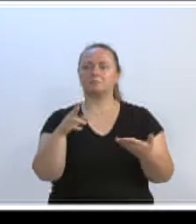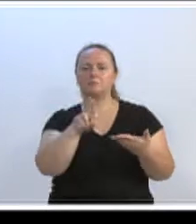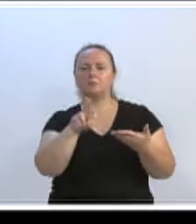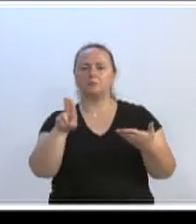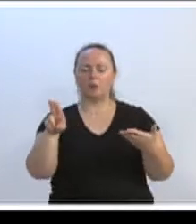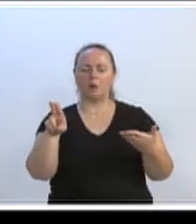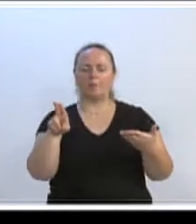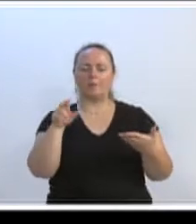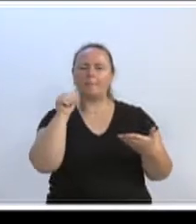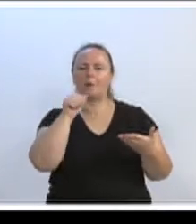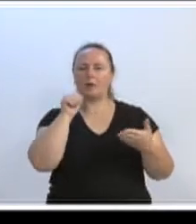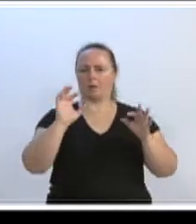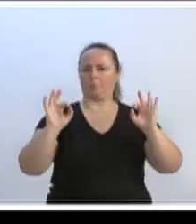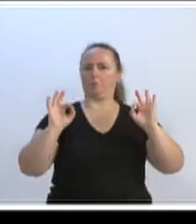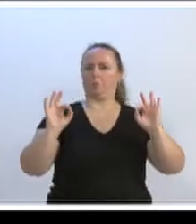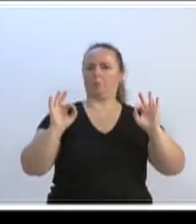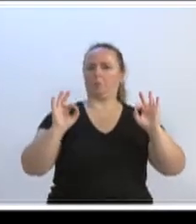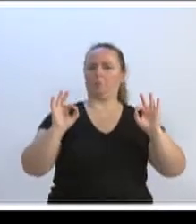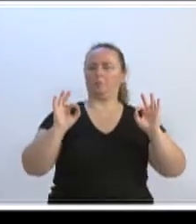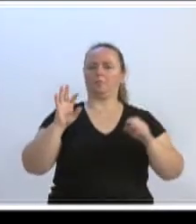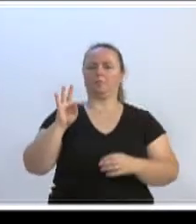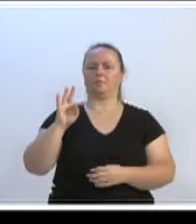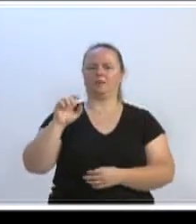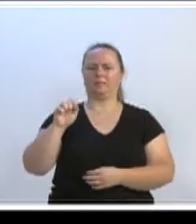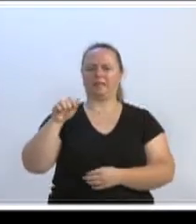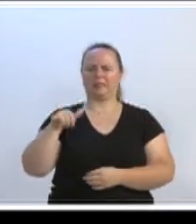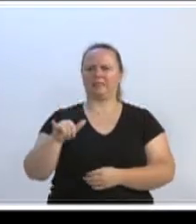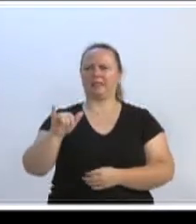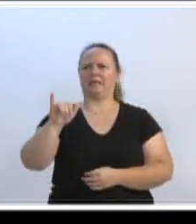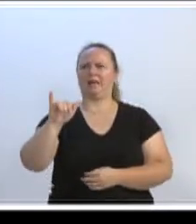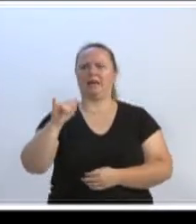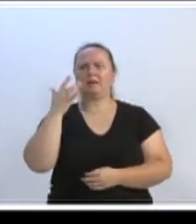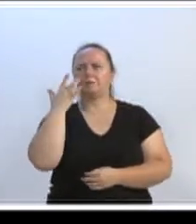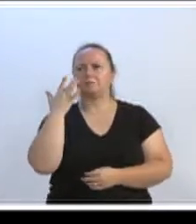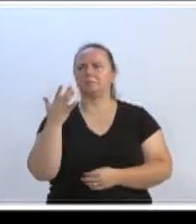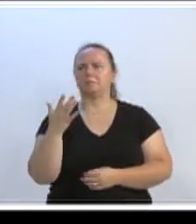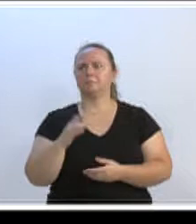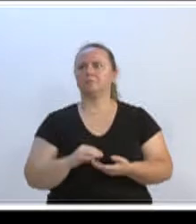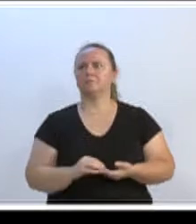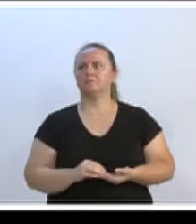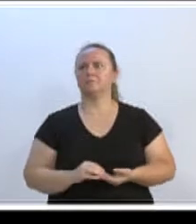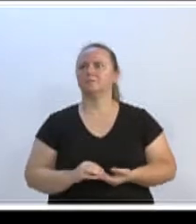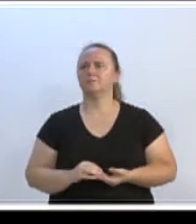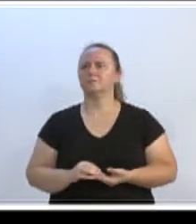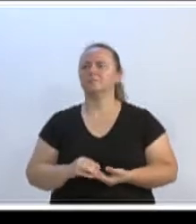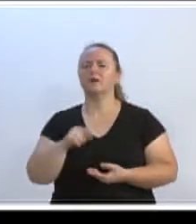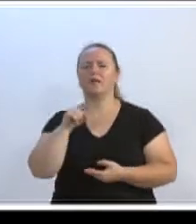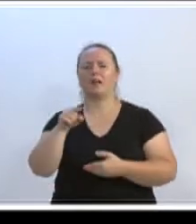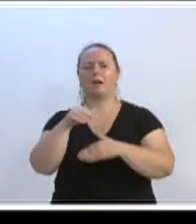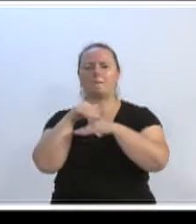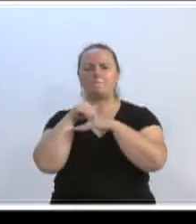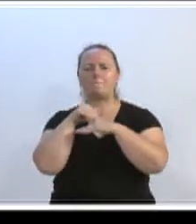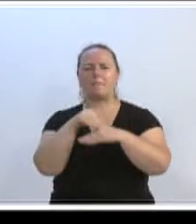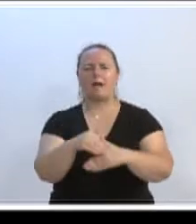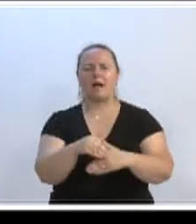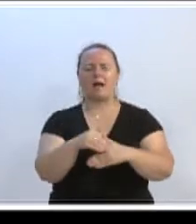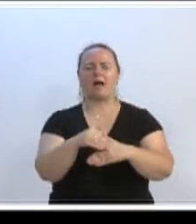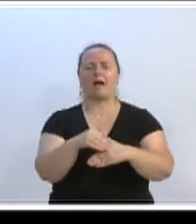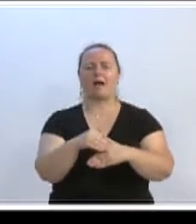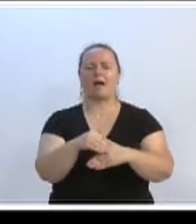de Dai Marqueter fez xingamentos racistas,